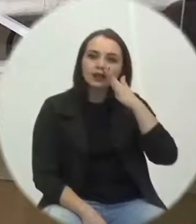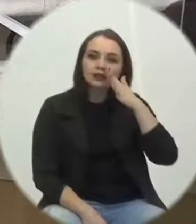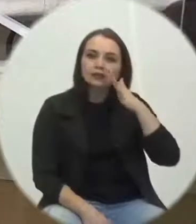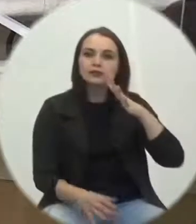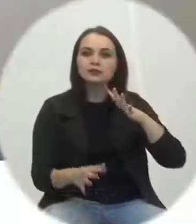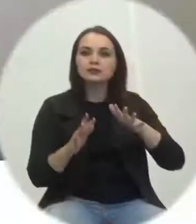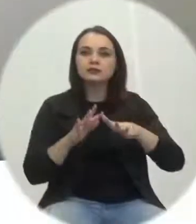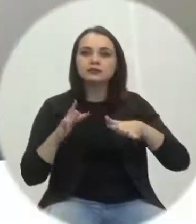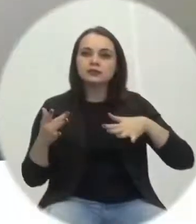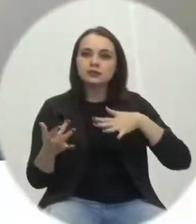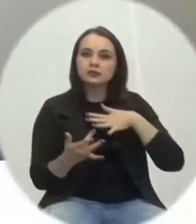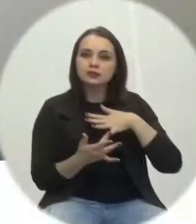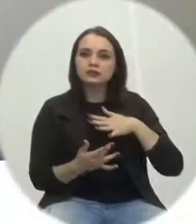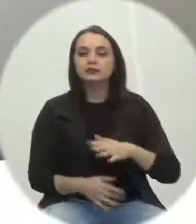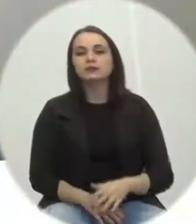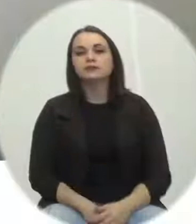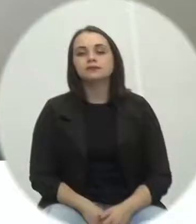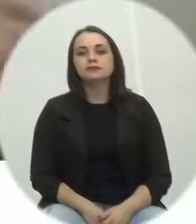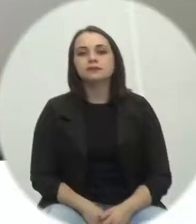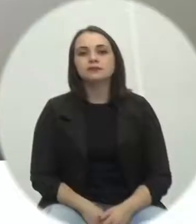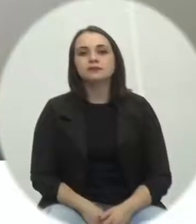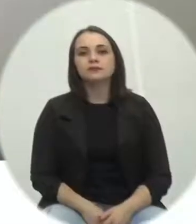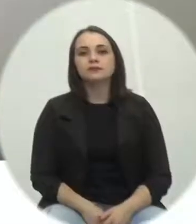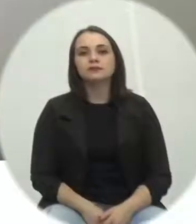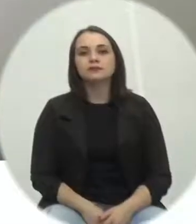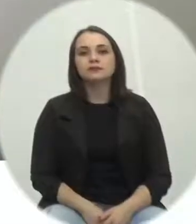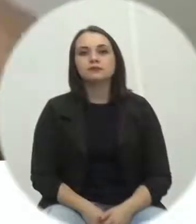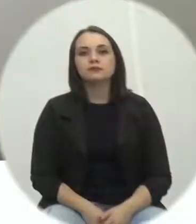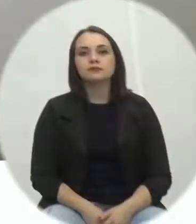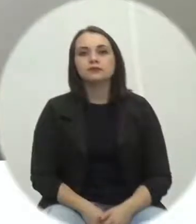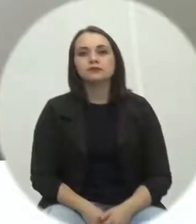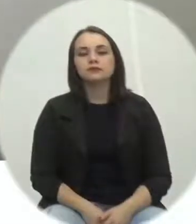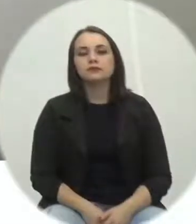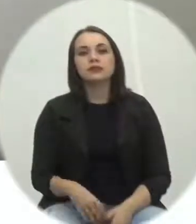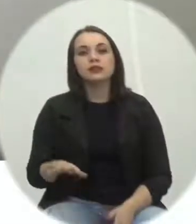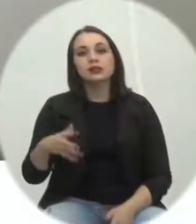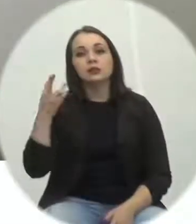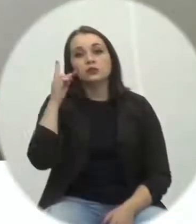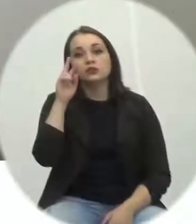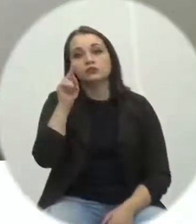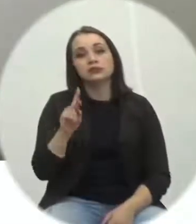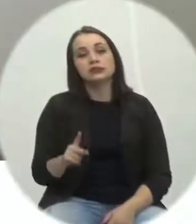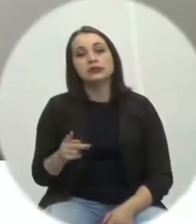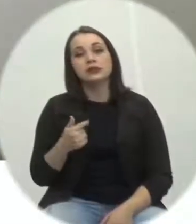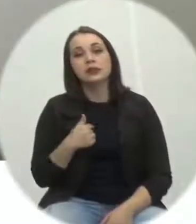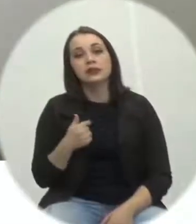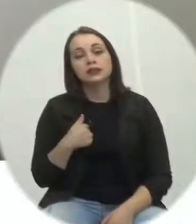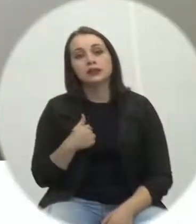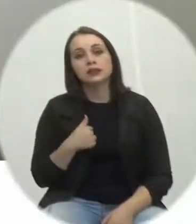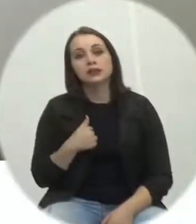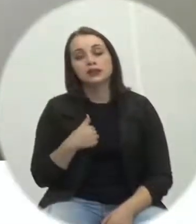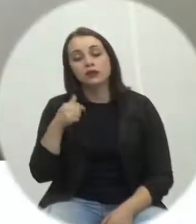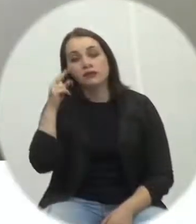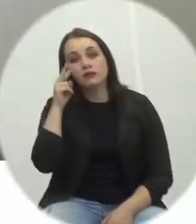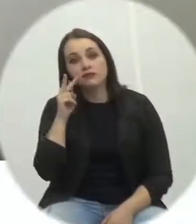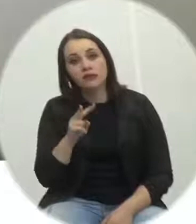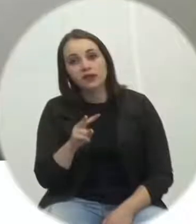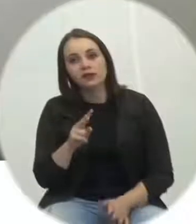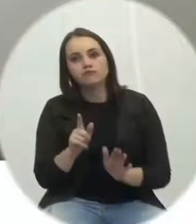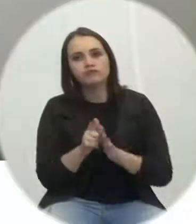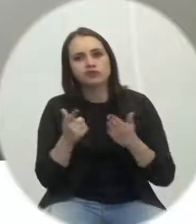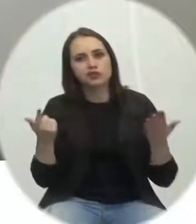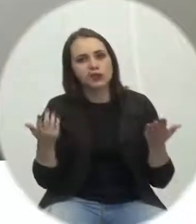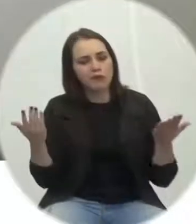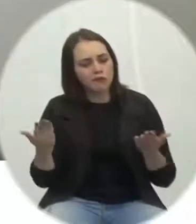pelas redes sociais, xalão a todos. Senhor presidente, eu, lendo o jornal, hoje a Tribuna e